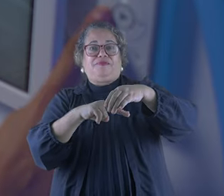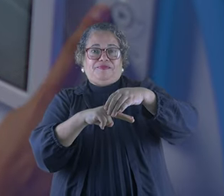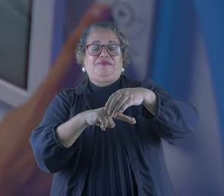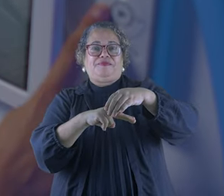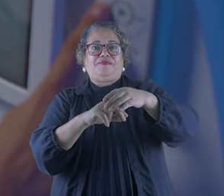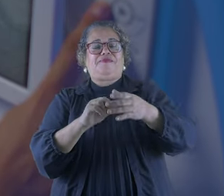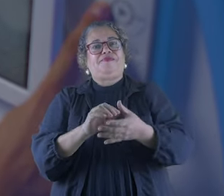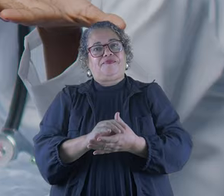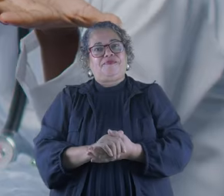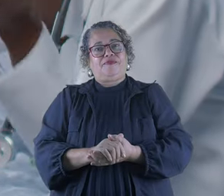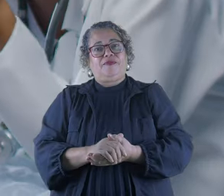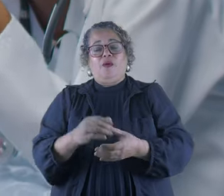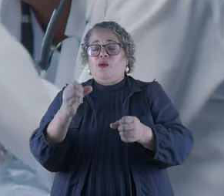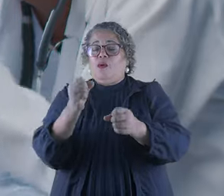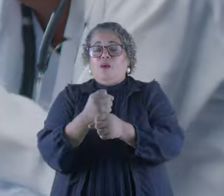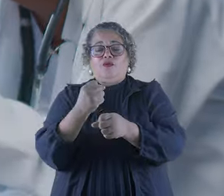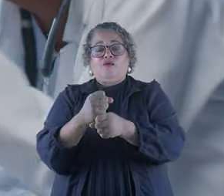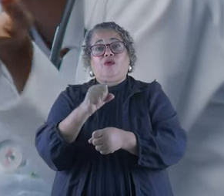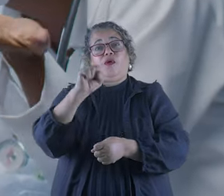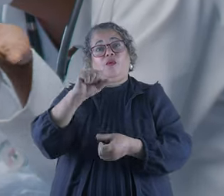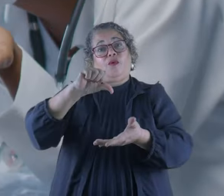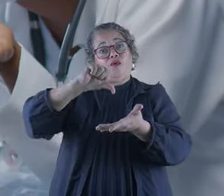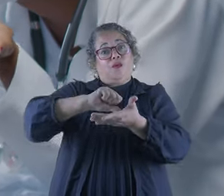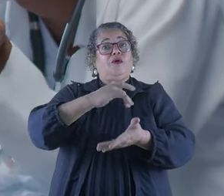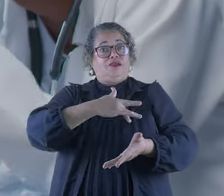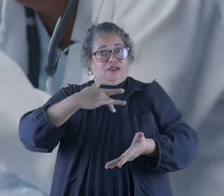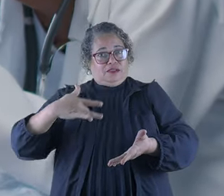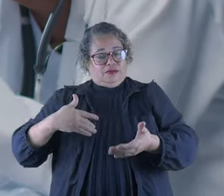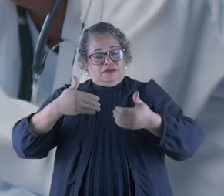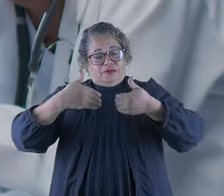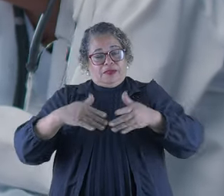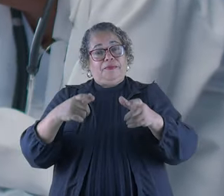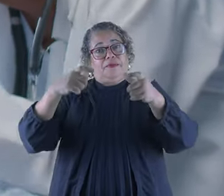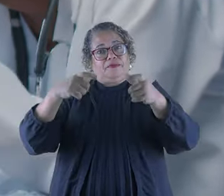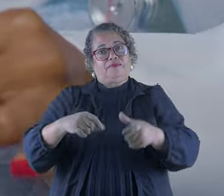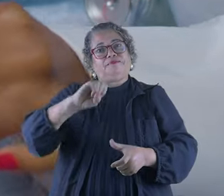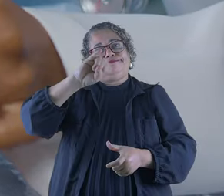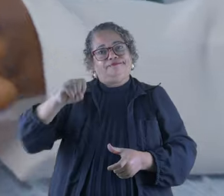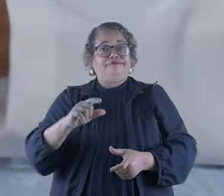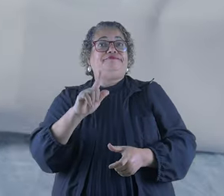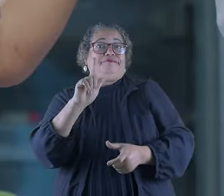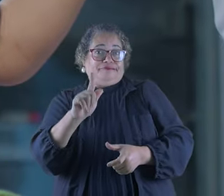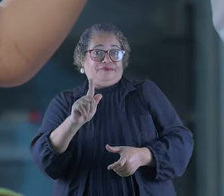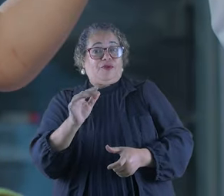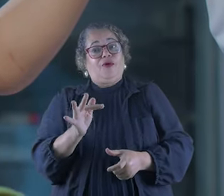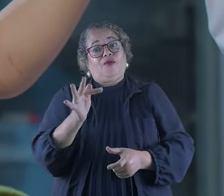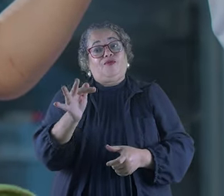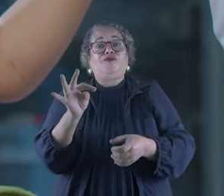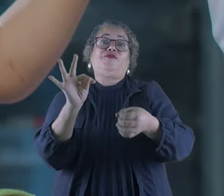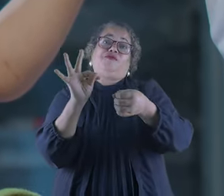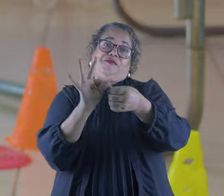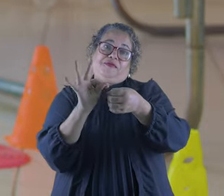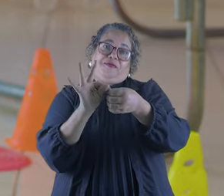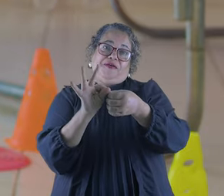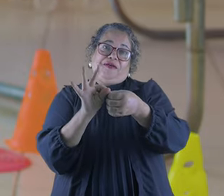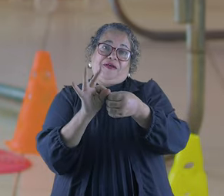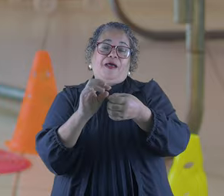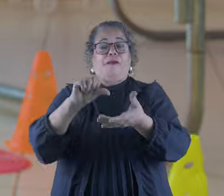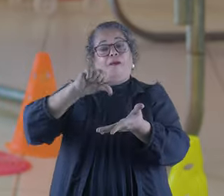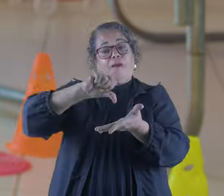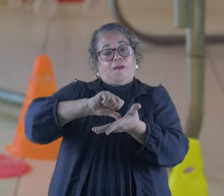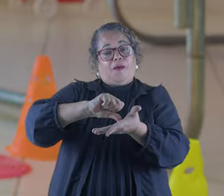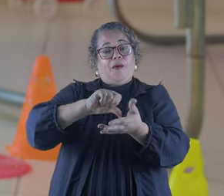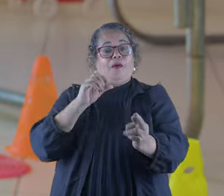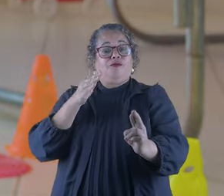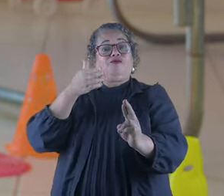vezes no mês de ano. Construiu oito BSFs, reabriu a do Jaraguá e logo terá mais uma em Tapuirama. Centro